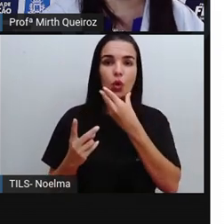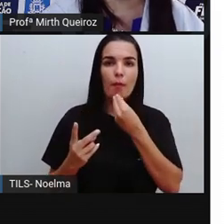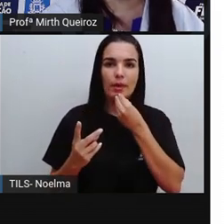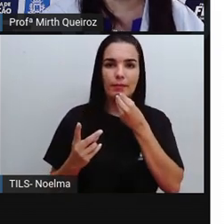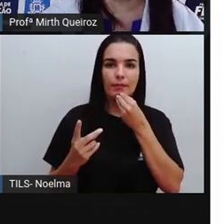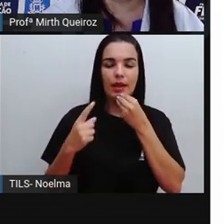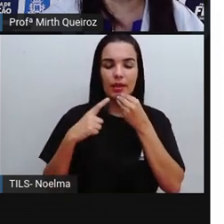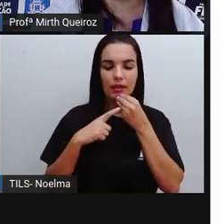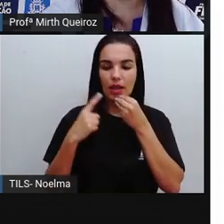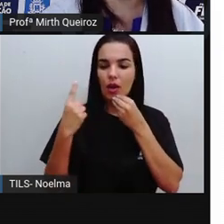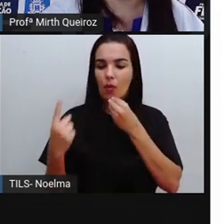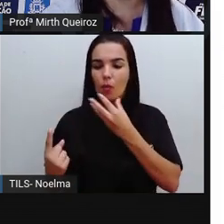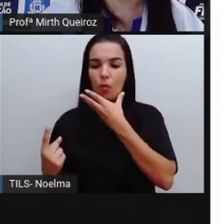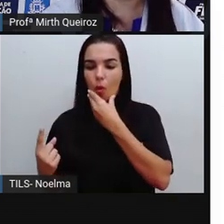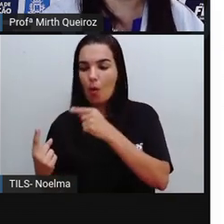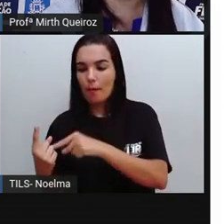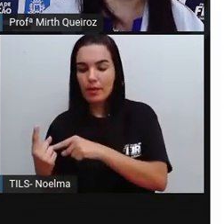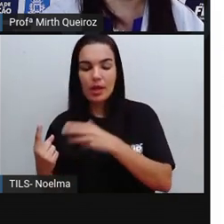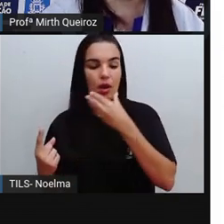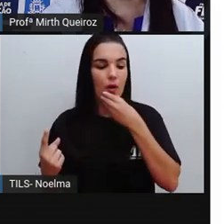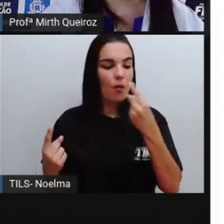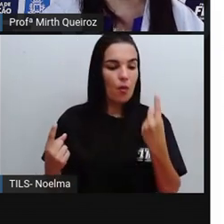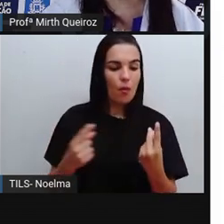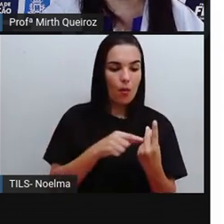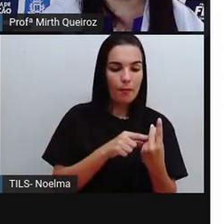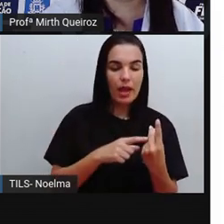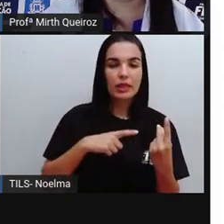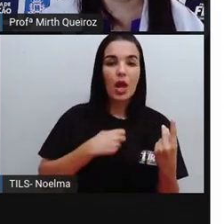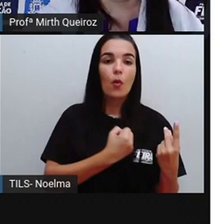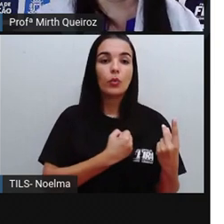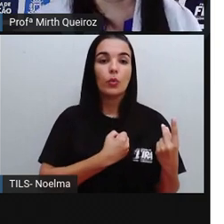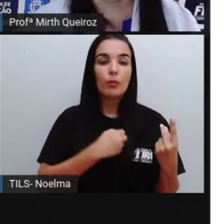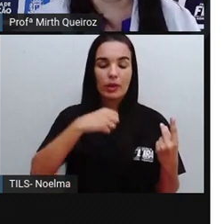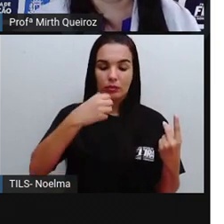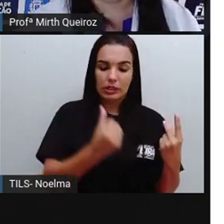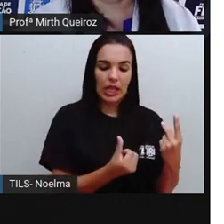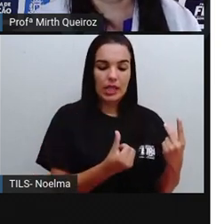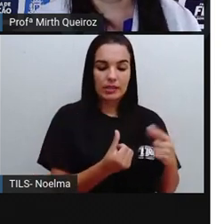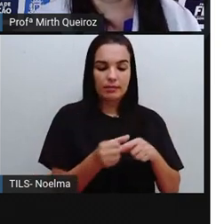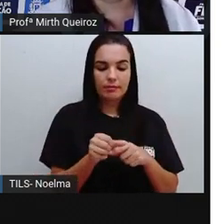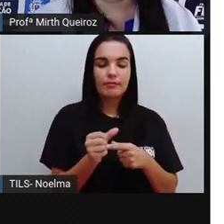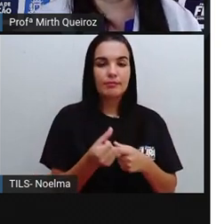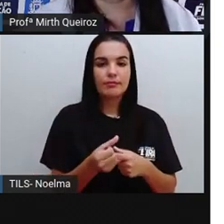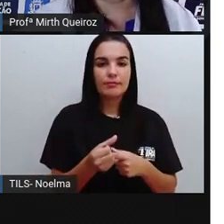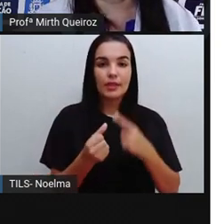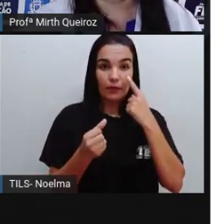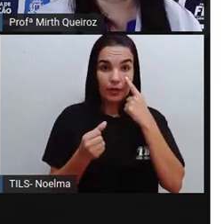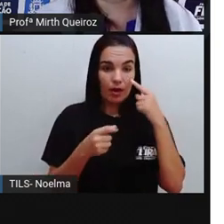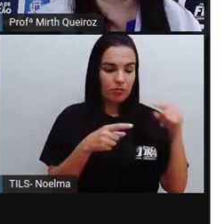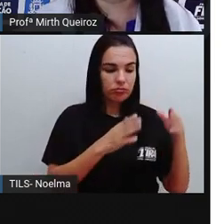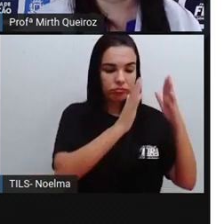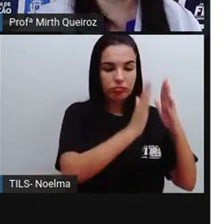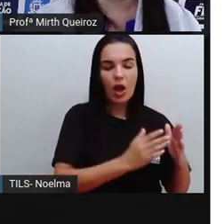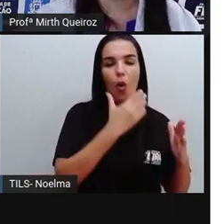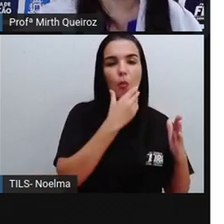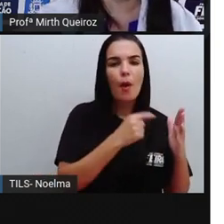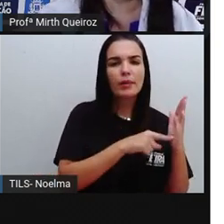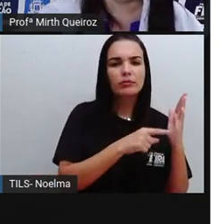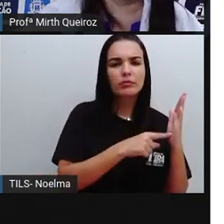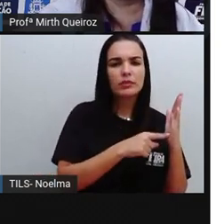E nós temos um número no chão. Para o homem de camisa aqui, de blusa, né?